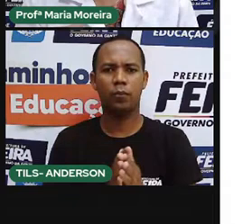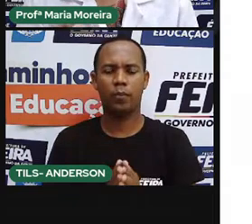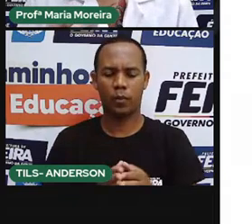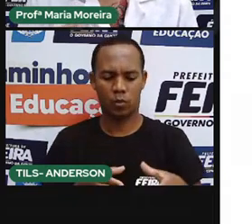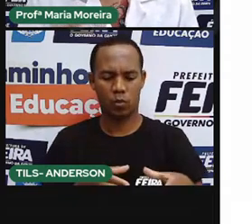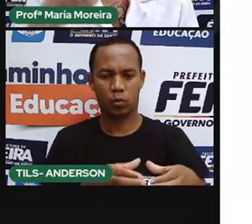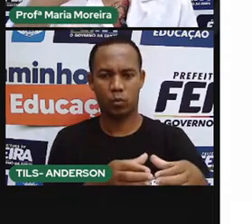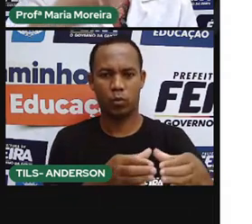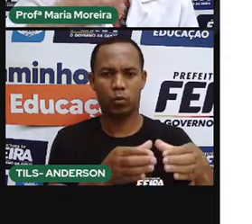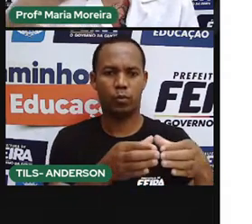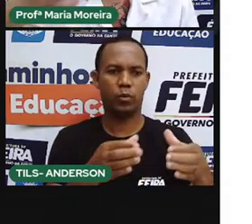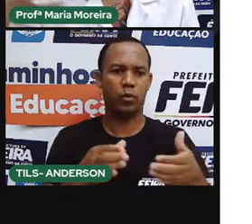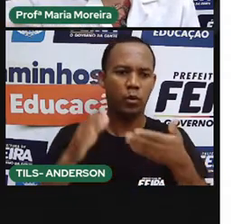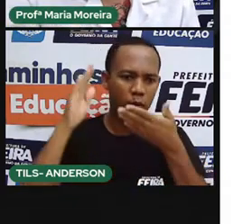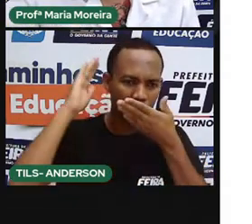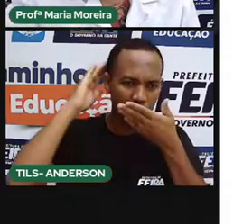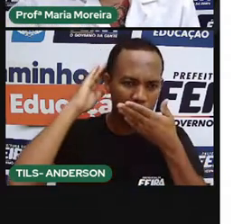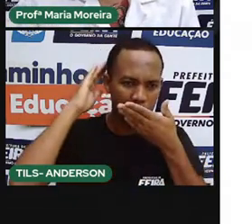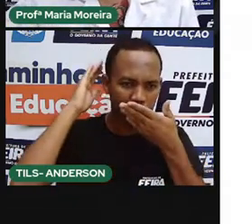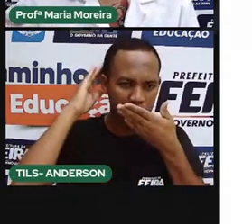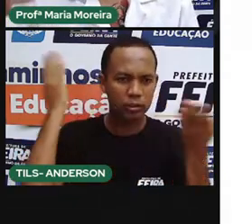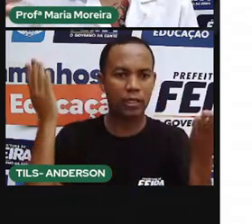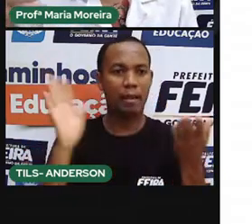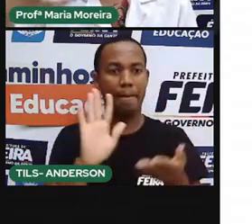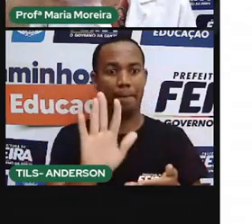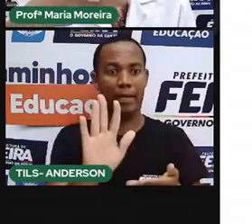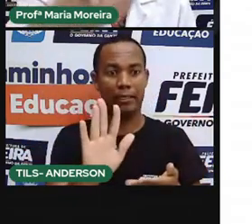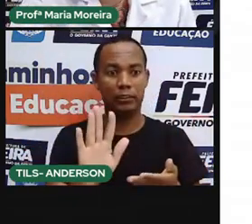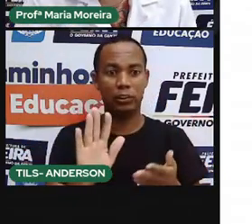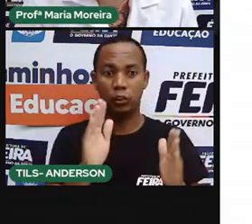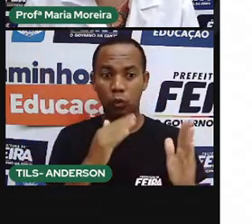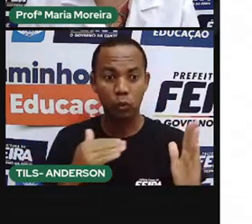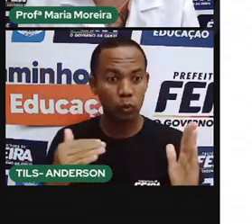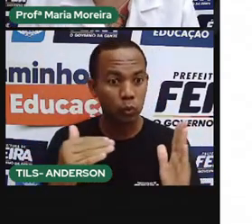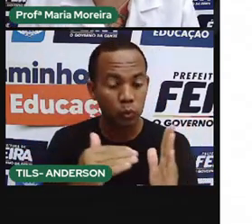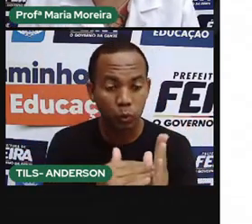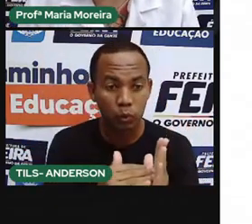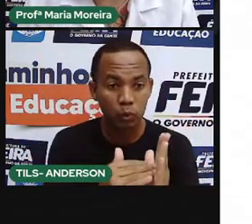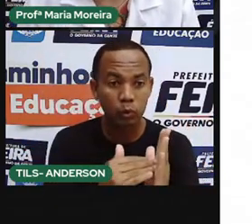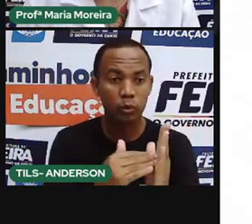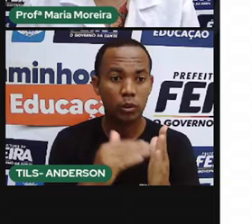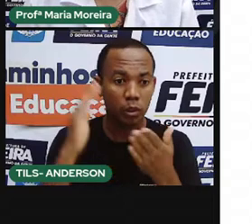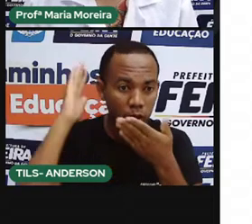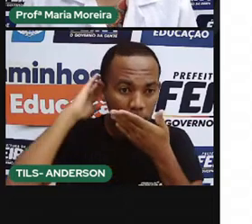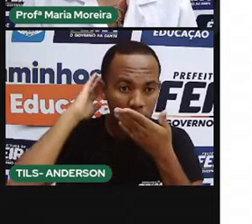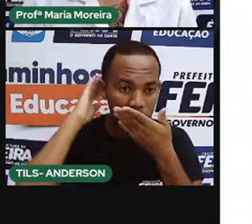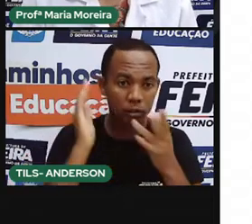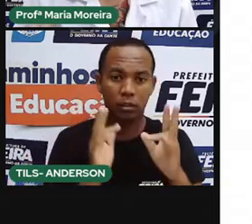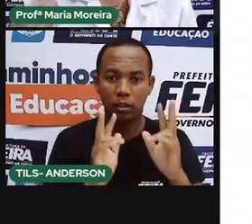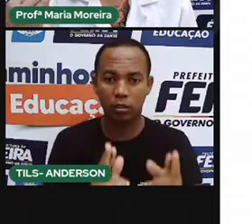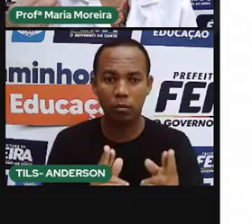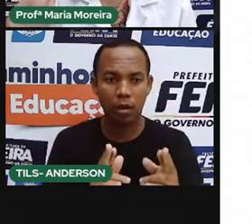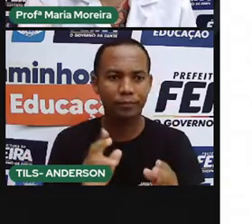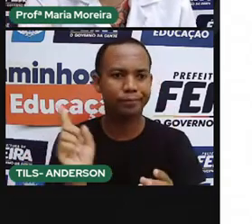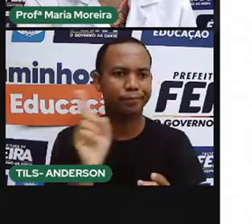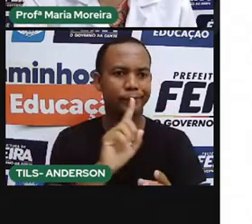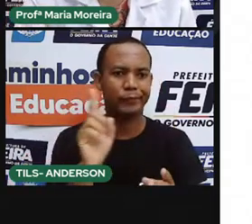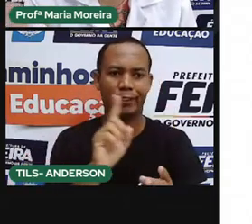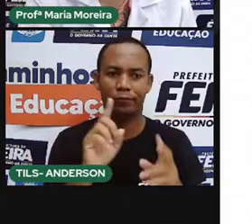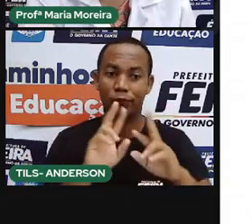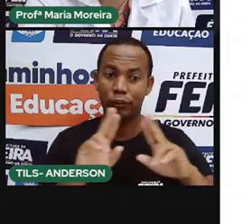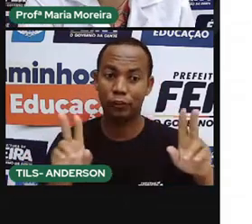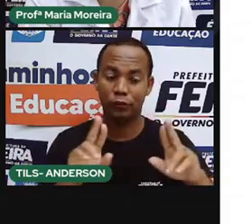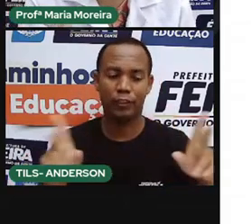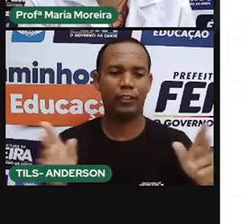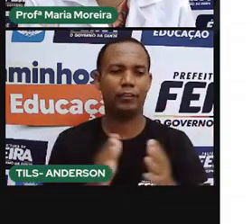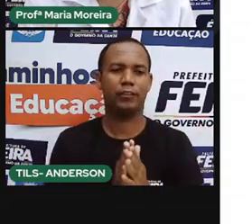e que não necessariamente todos eram iguais, mas que cada um possuía sua identidade, né, inclusive a questão do idioma, que